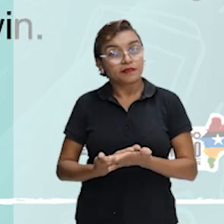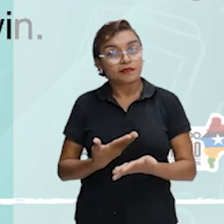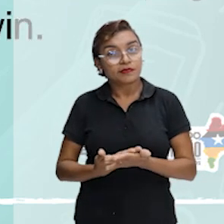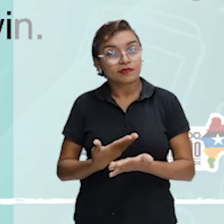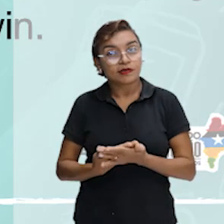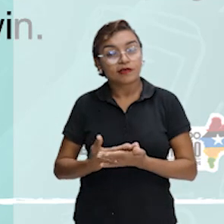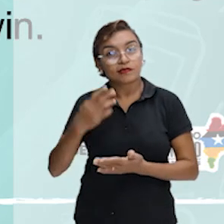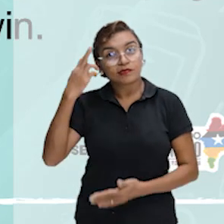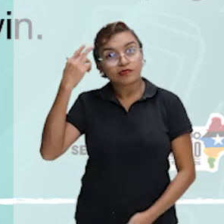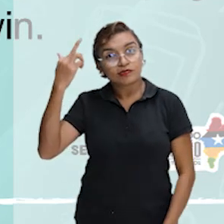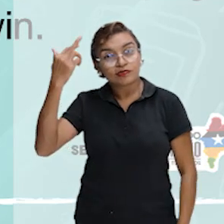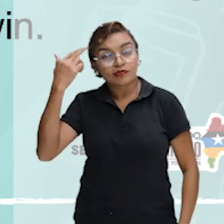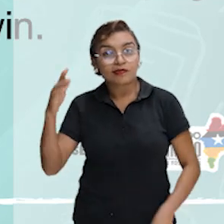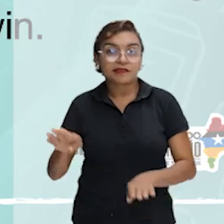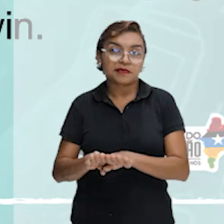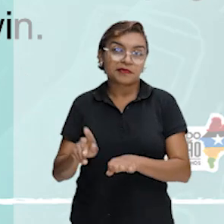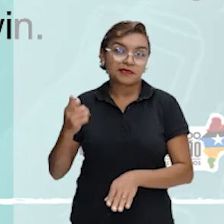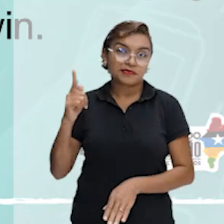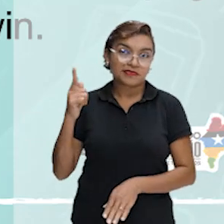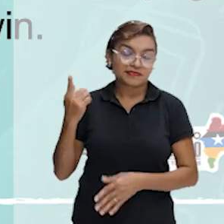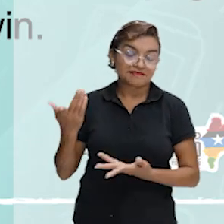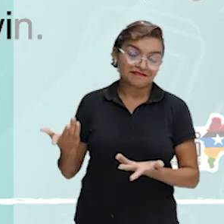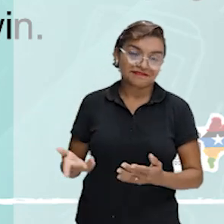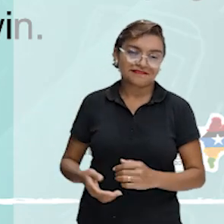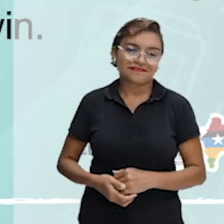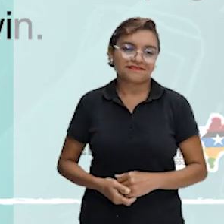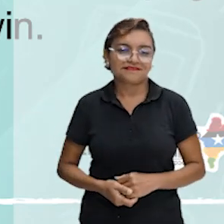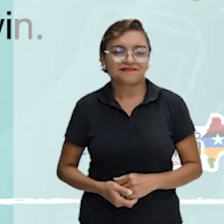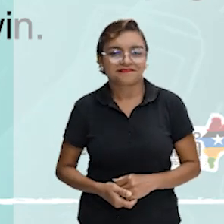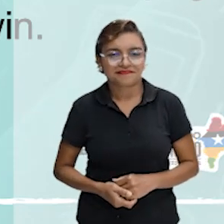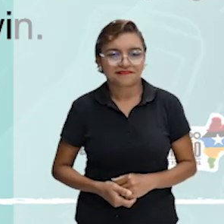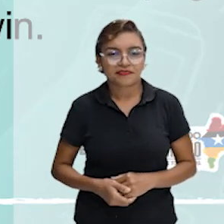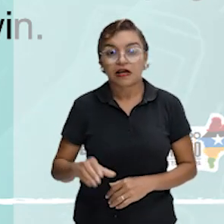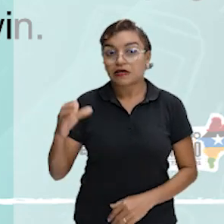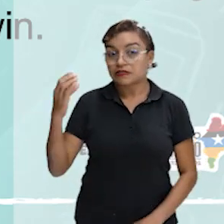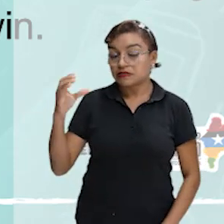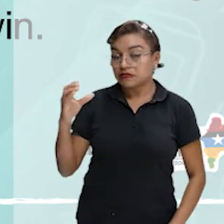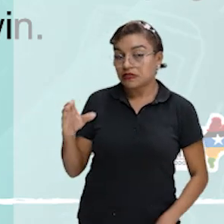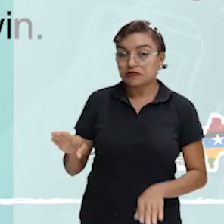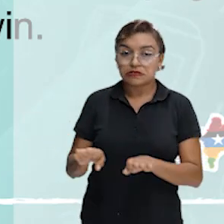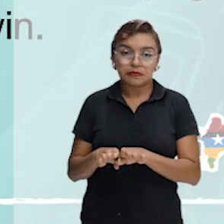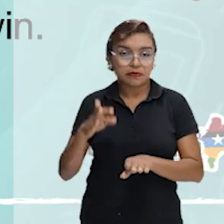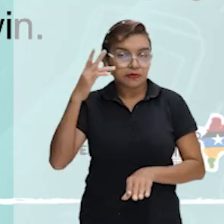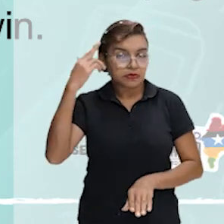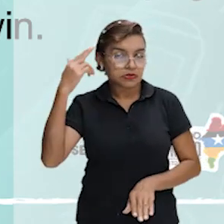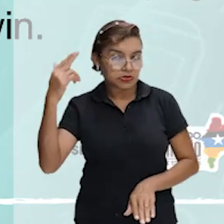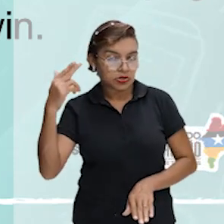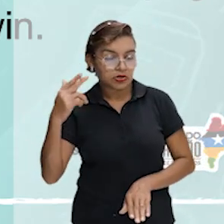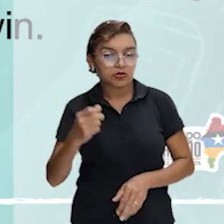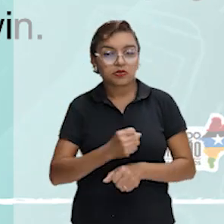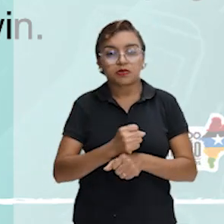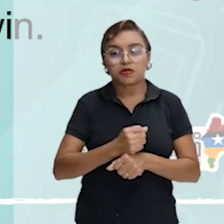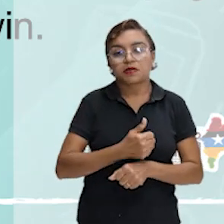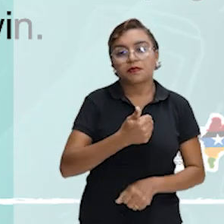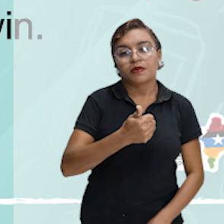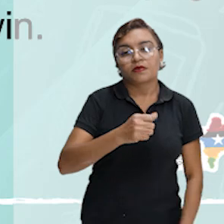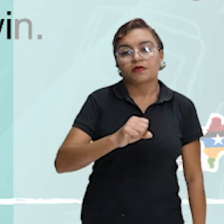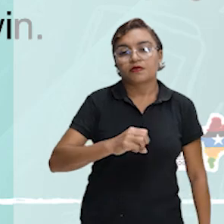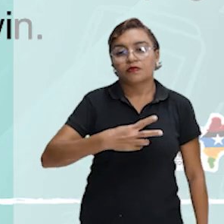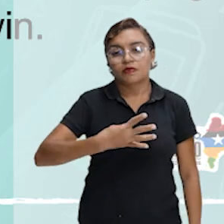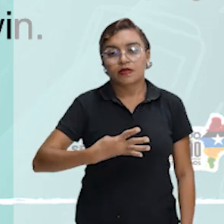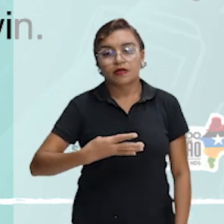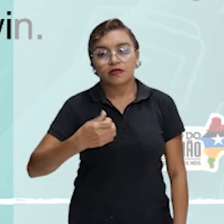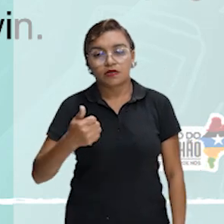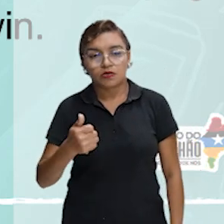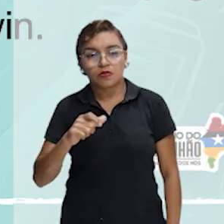e geografia, da ciência para a história, a presença em 1841 de John Hickham na Austrália é